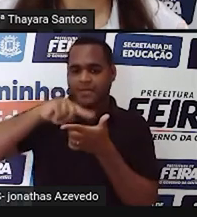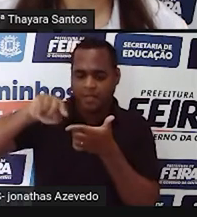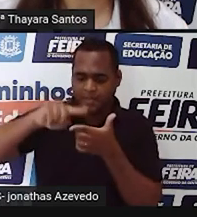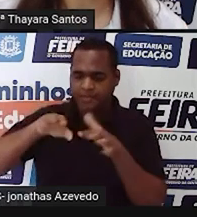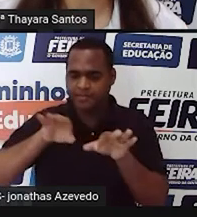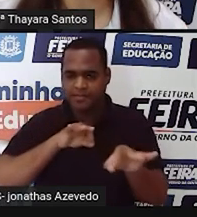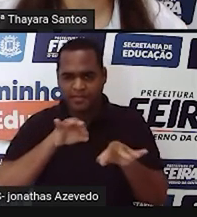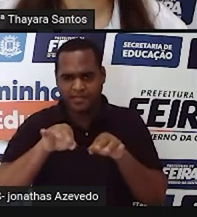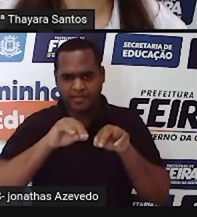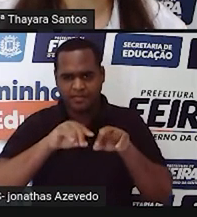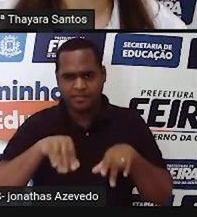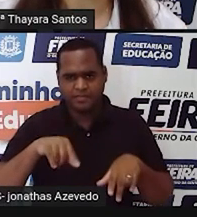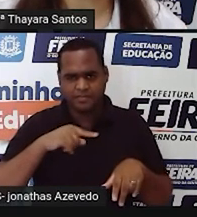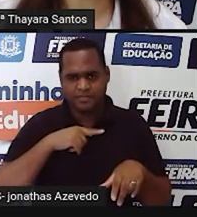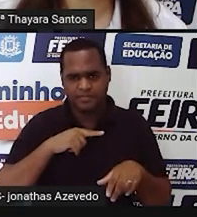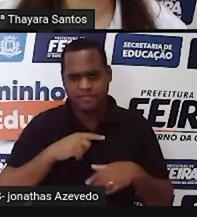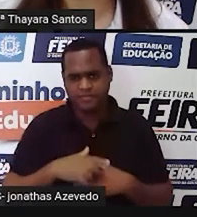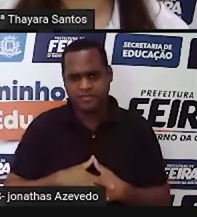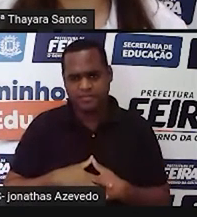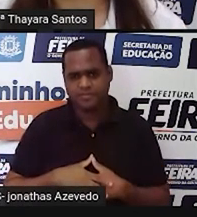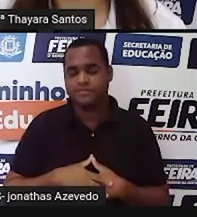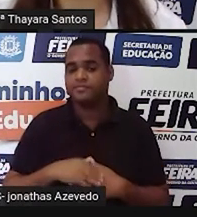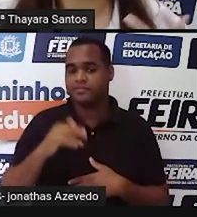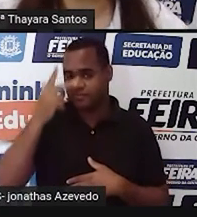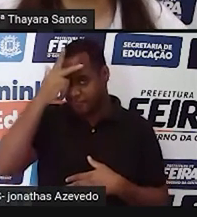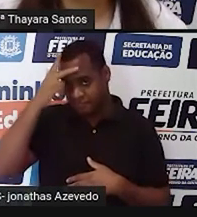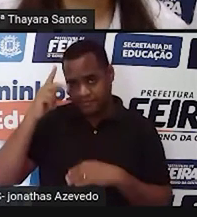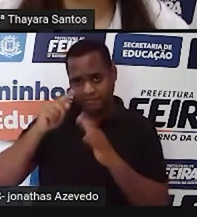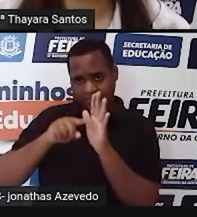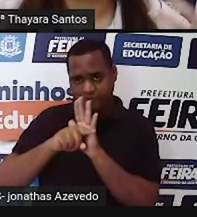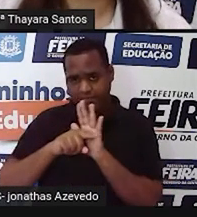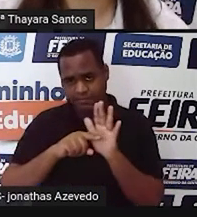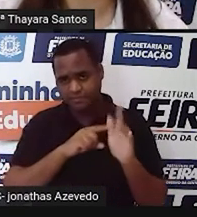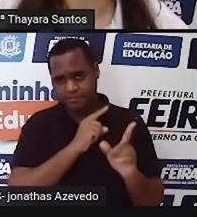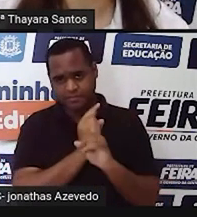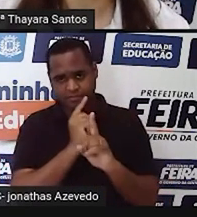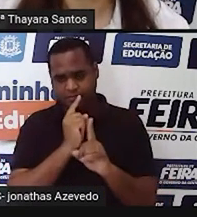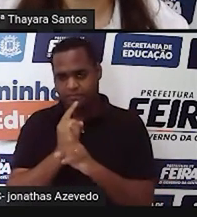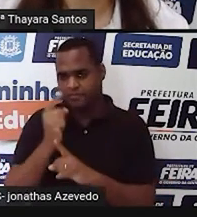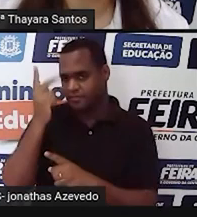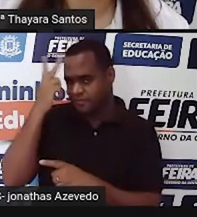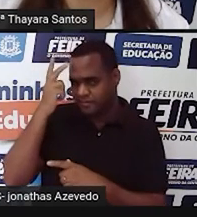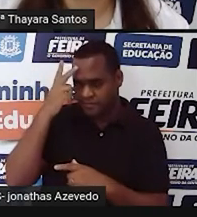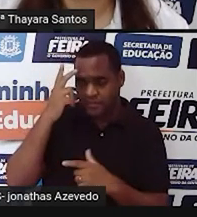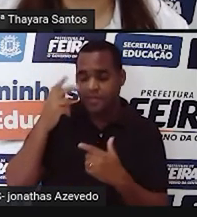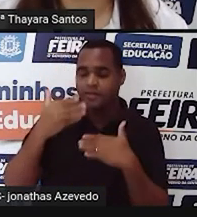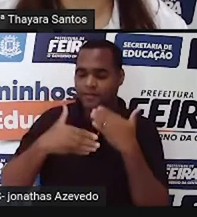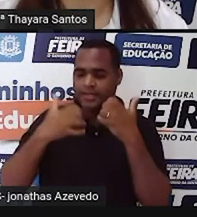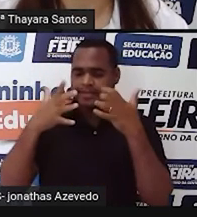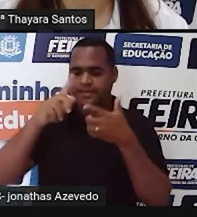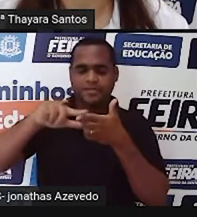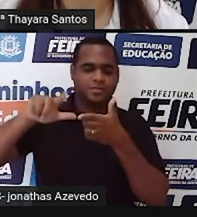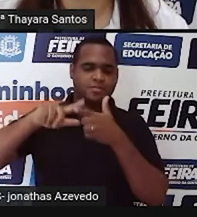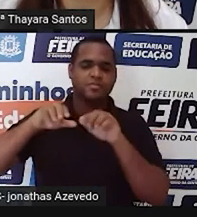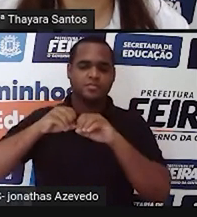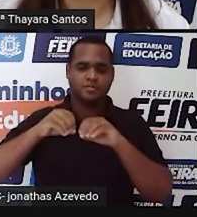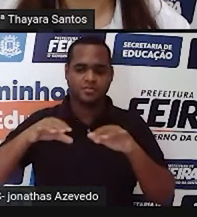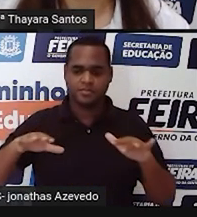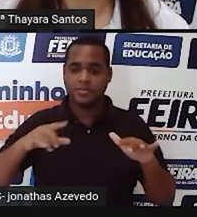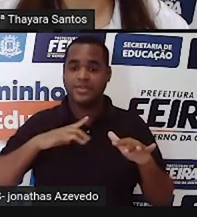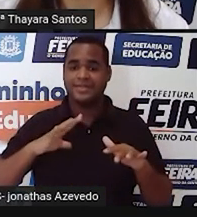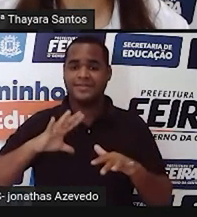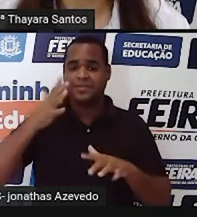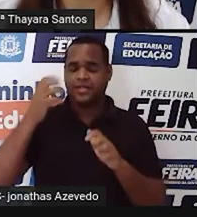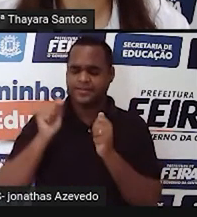tem muitas pessoas muitos pesquisadores e também pessoas comuns que viram esse problema acontecendo e se juntaram